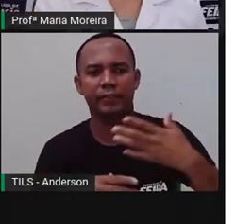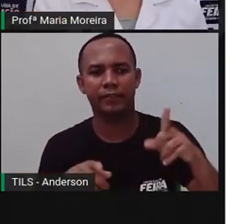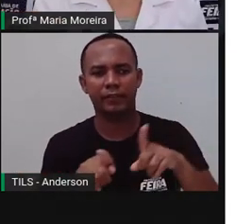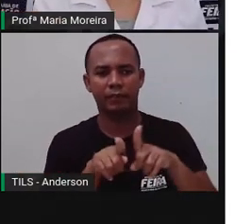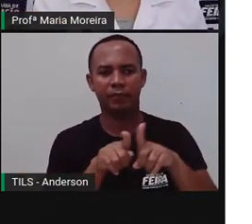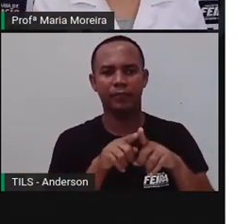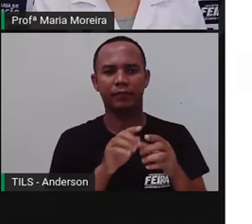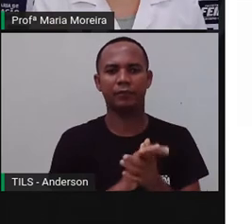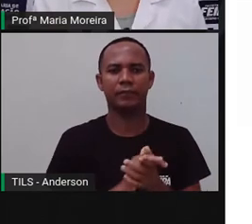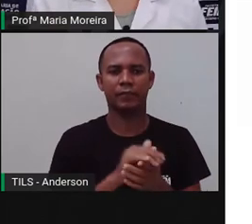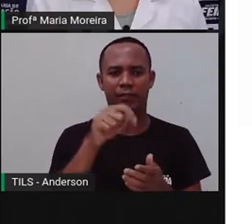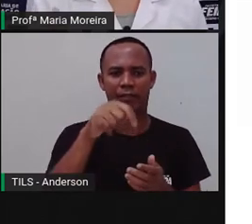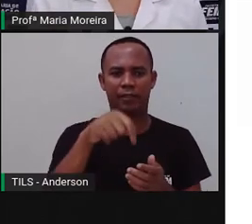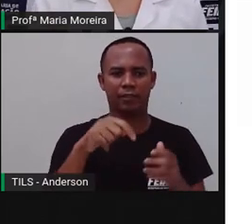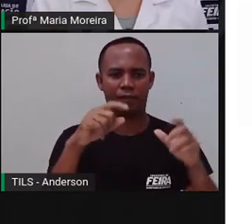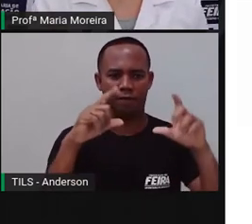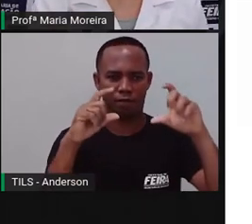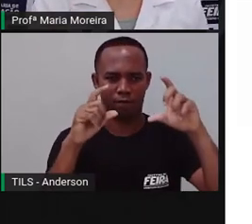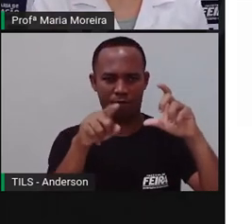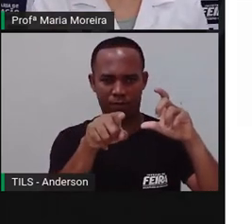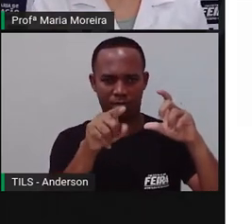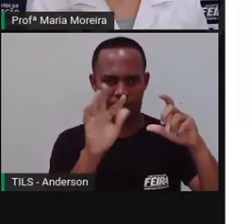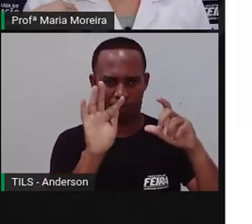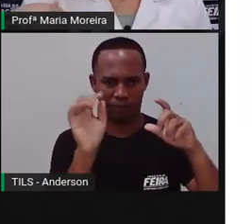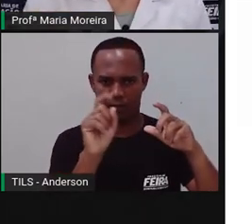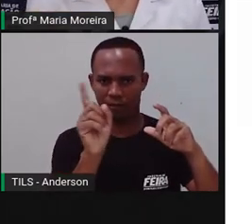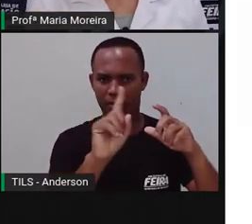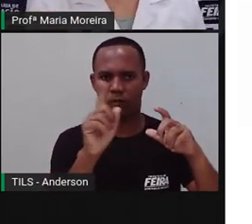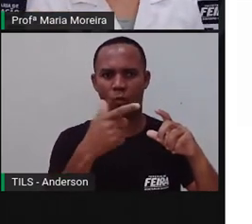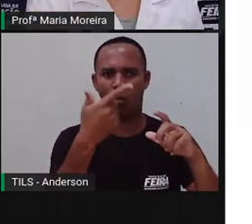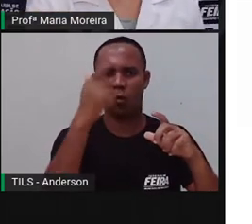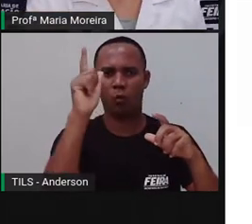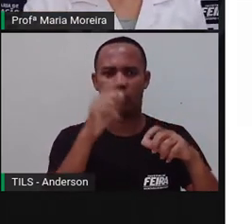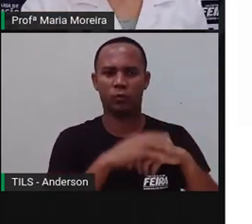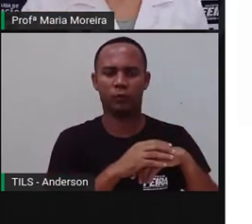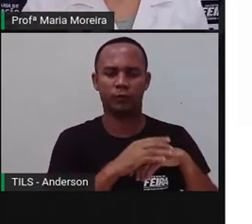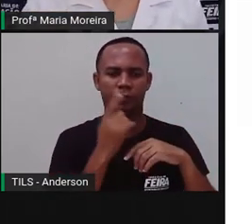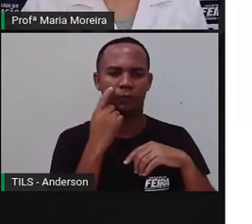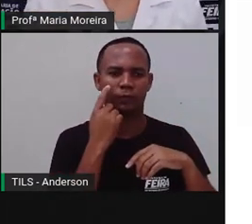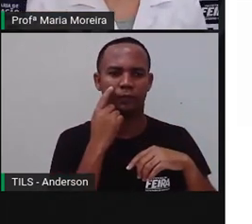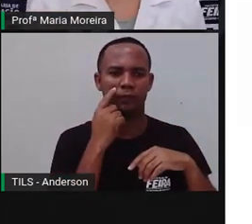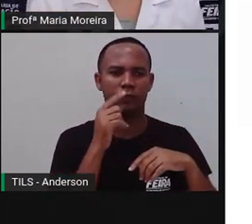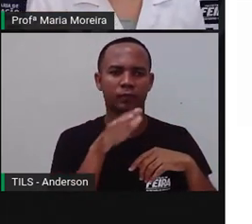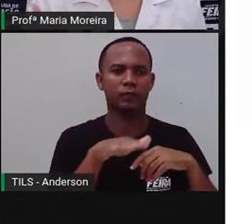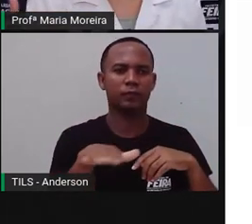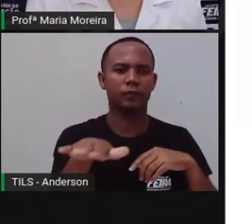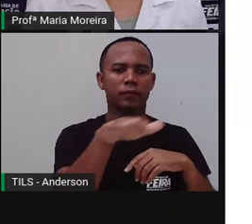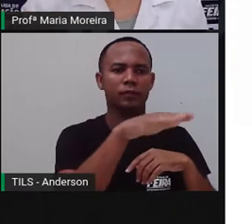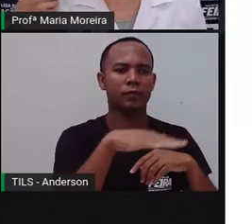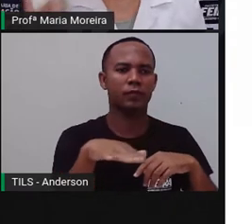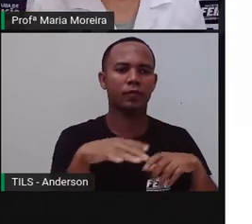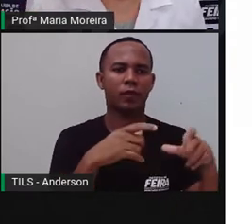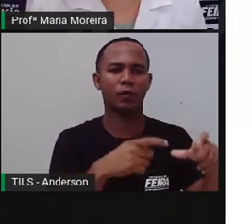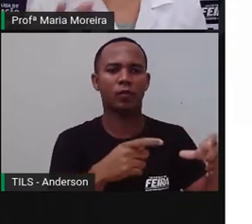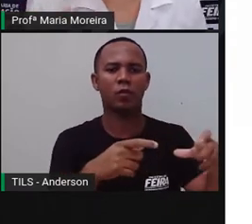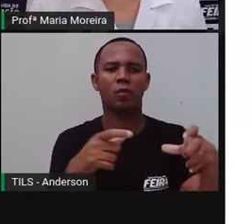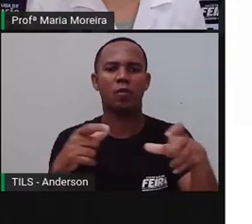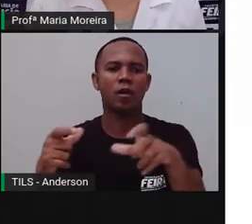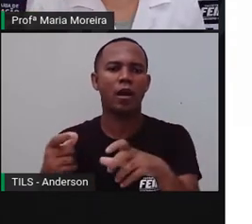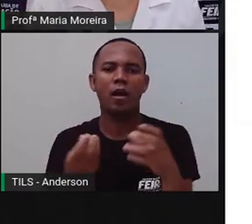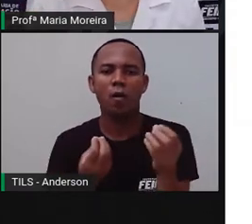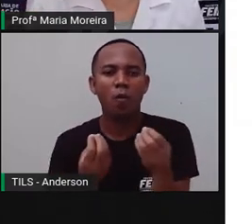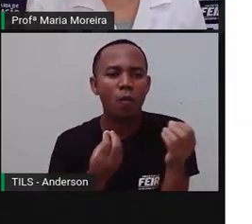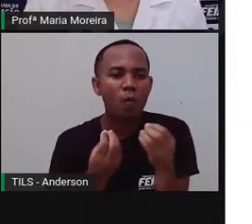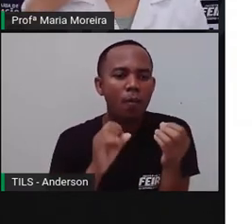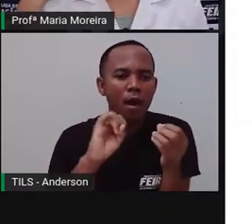Então, essa foto não é de feira, mas para vocês perceberem que isso, essa ideia de espaço público, do aproveitamento do